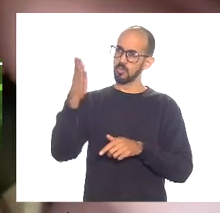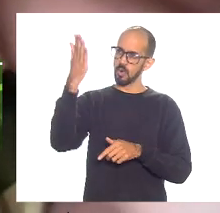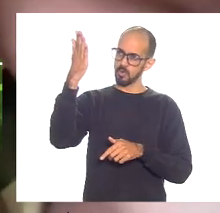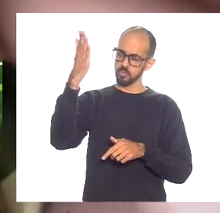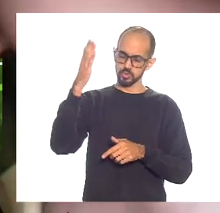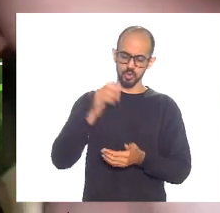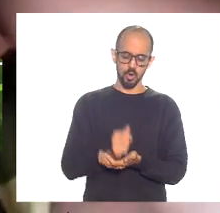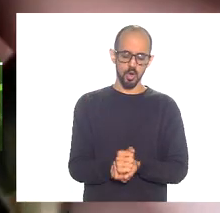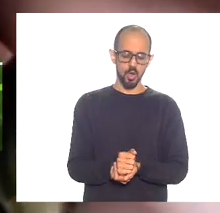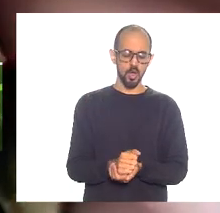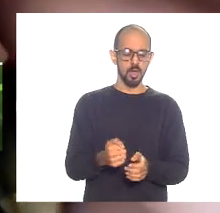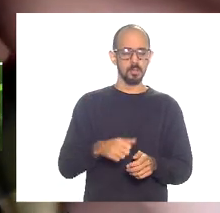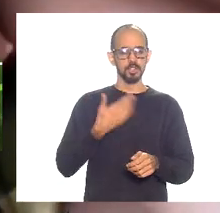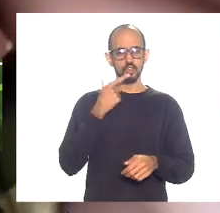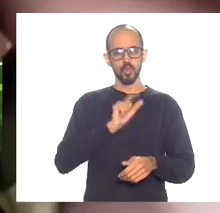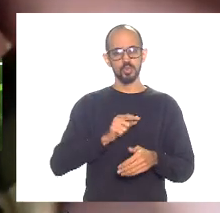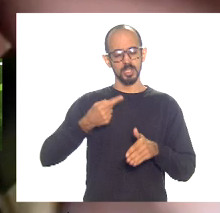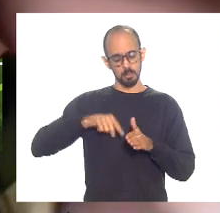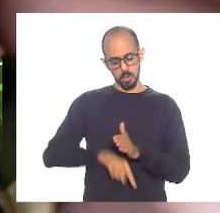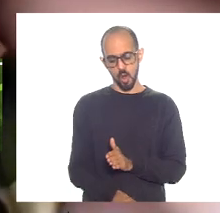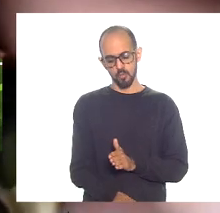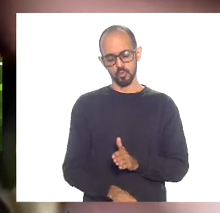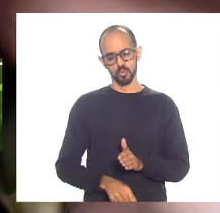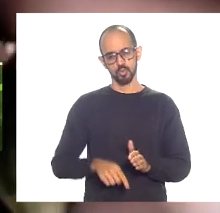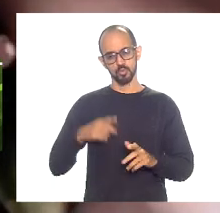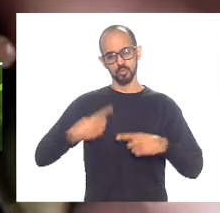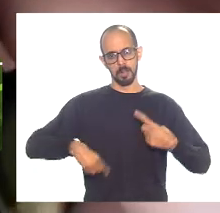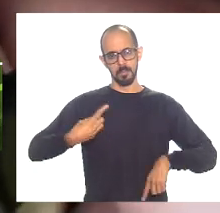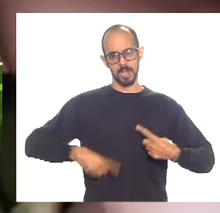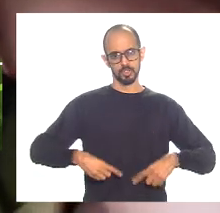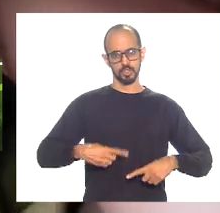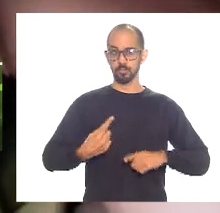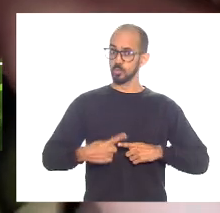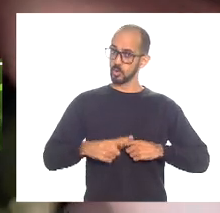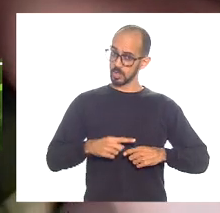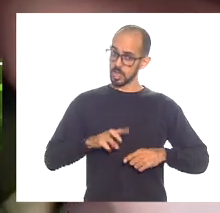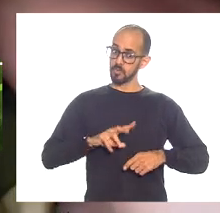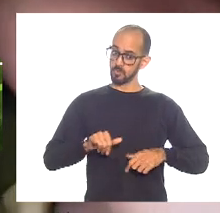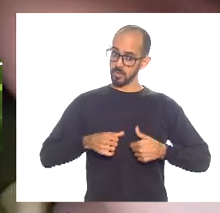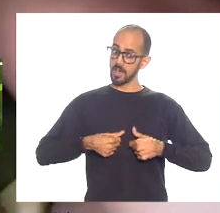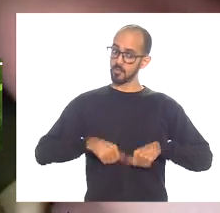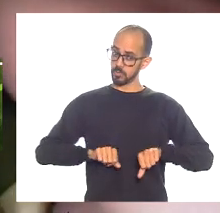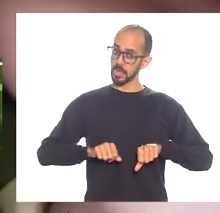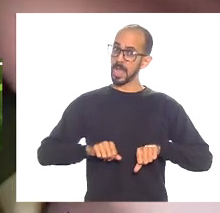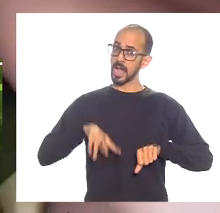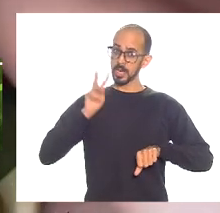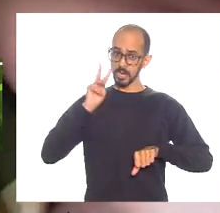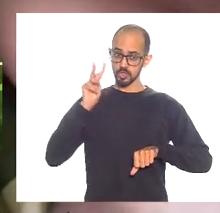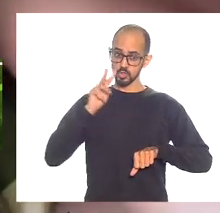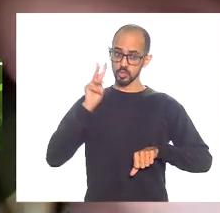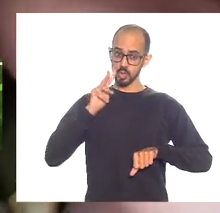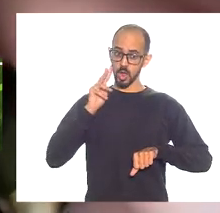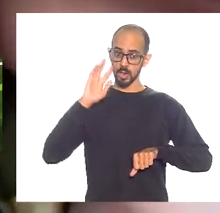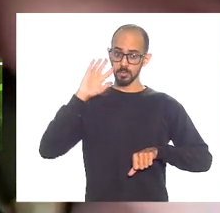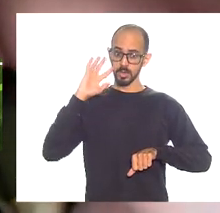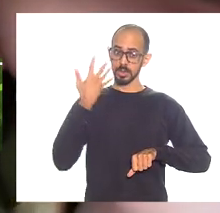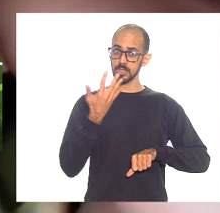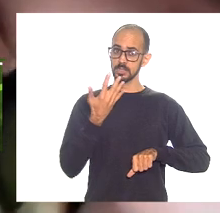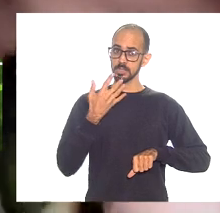pudesse aprofundar o debate porque ficaremos na história né com a decisão que tomarmos